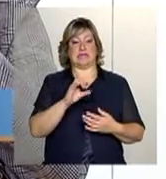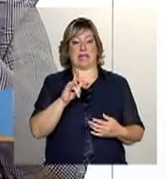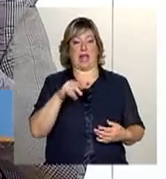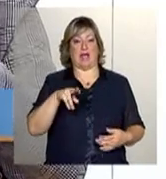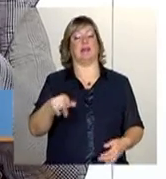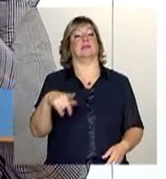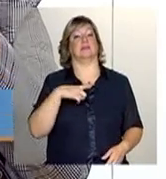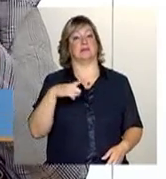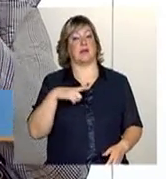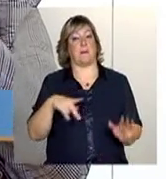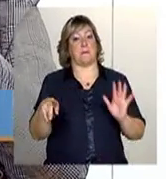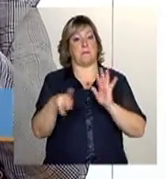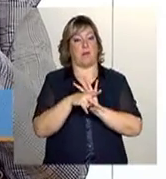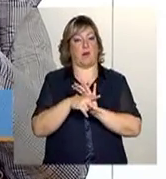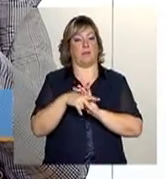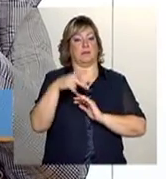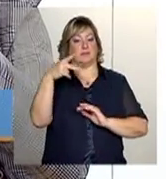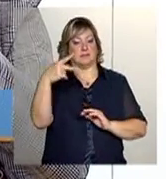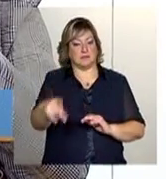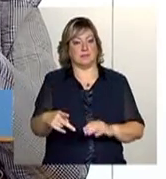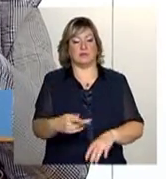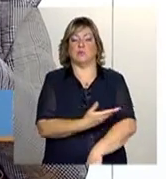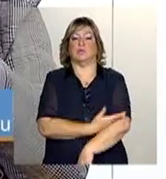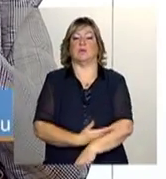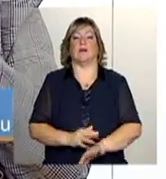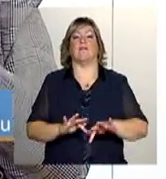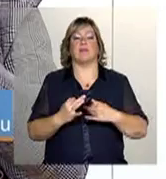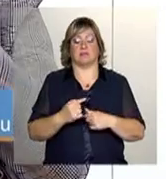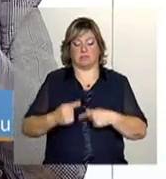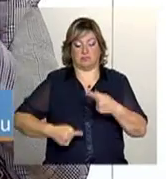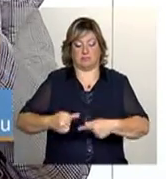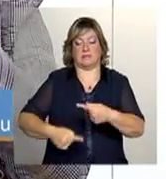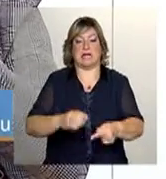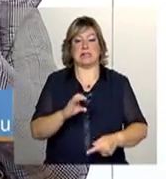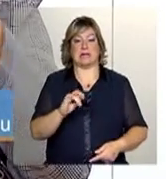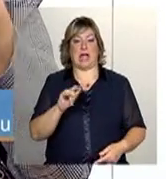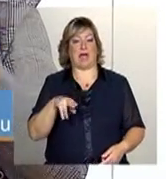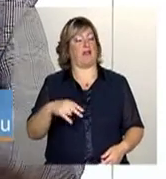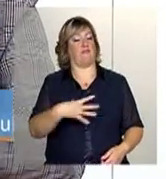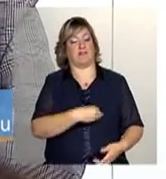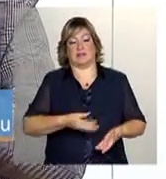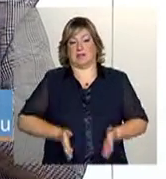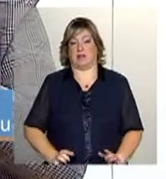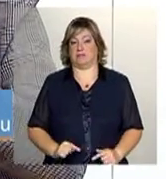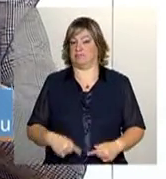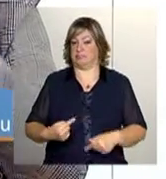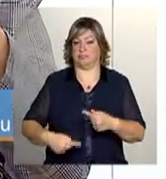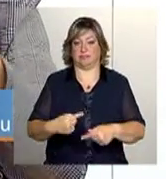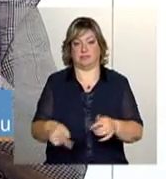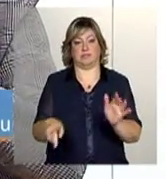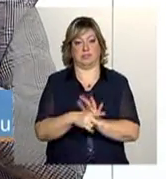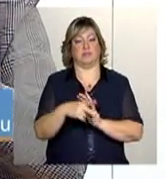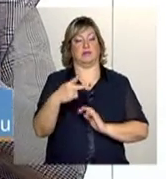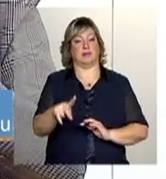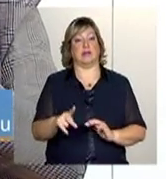característica própria, é hereditariedade. Cigano é filho de ciganos, isso dito por eles mesmos. Então, assim, um trabalho interessante,